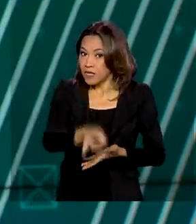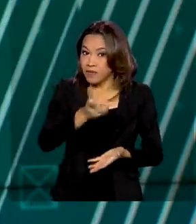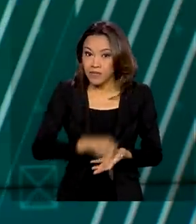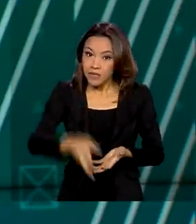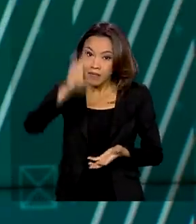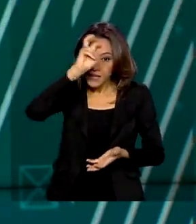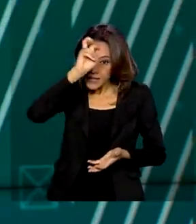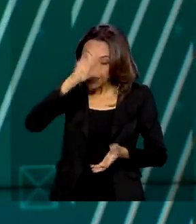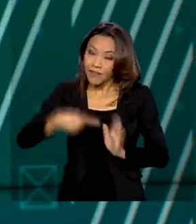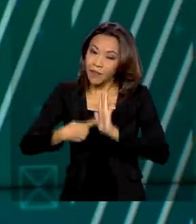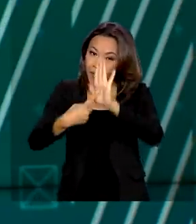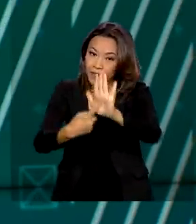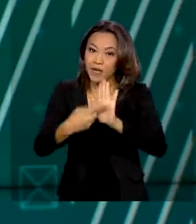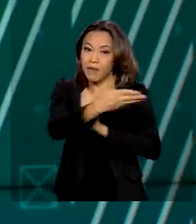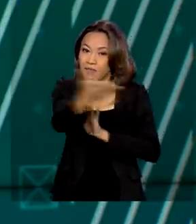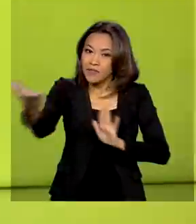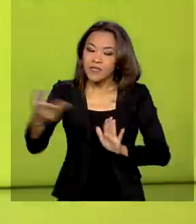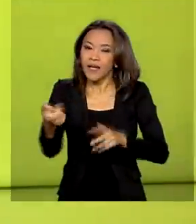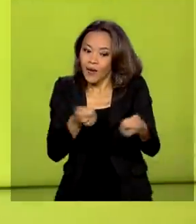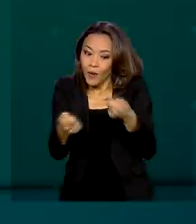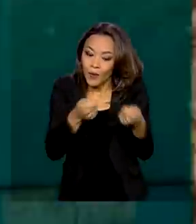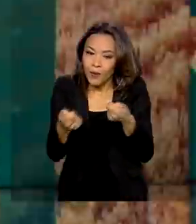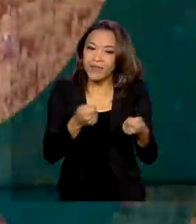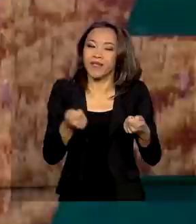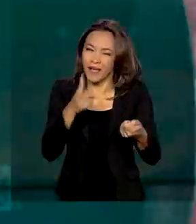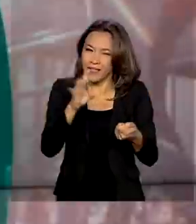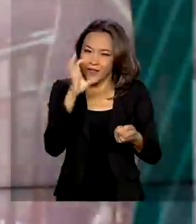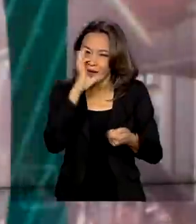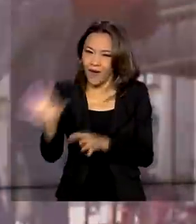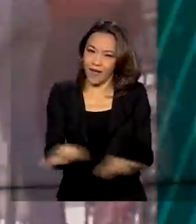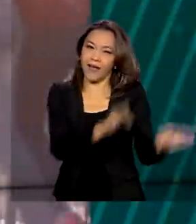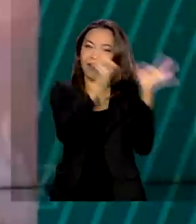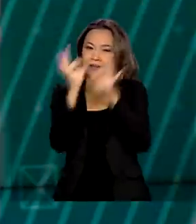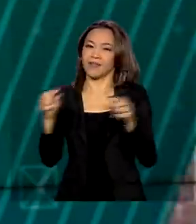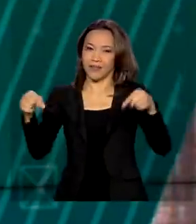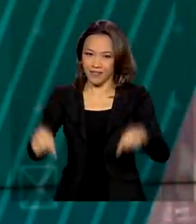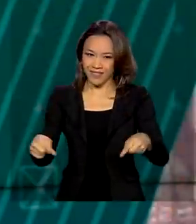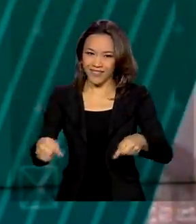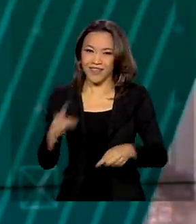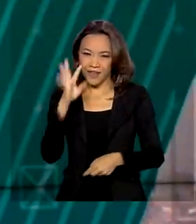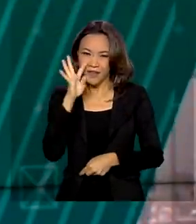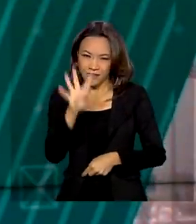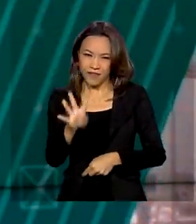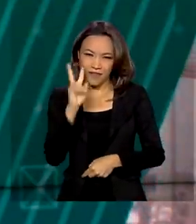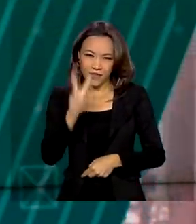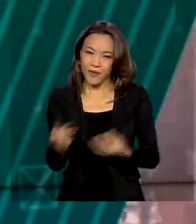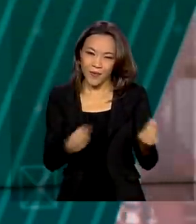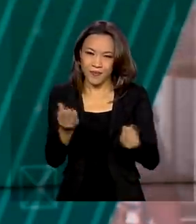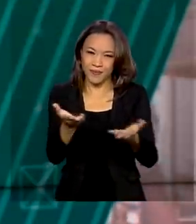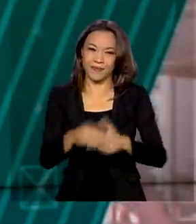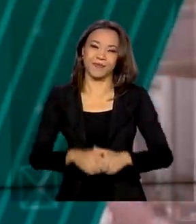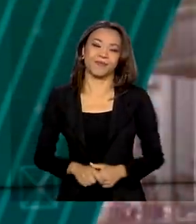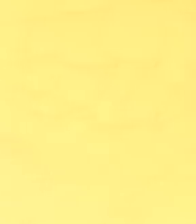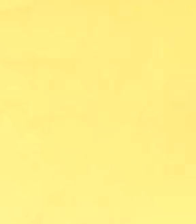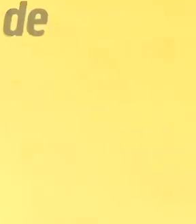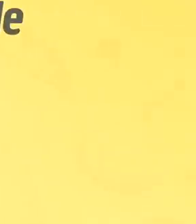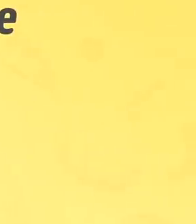levantamento para ajudar você a economizar. É só ficar ligado aqui na TV Brasil. Confira o quadro Carrinho de Compras.